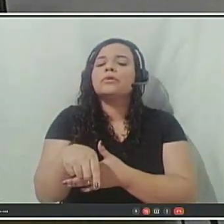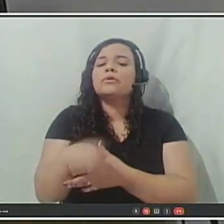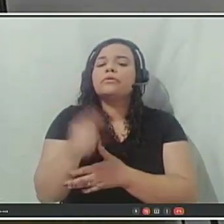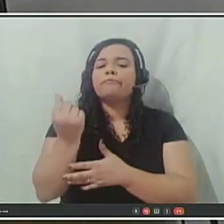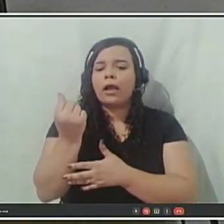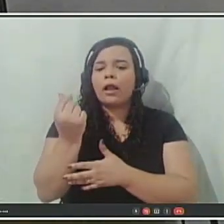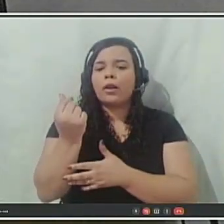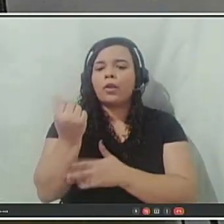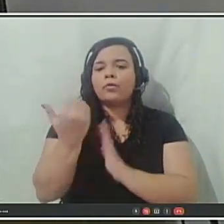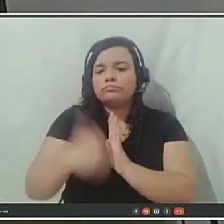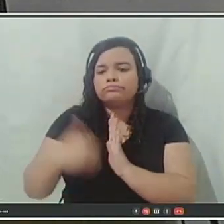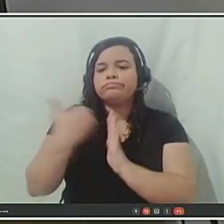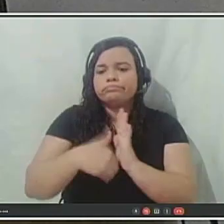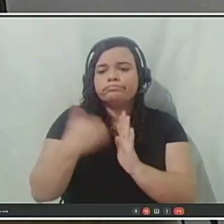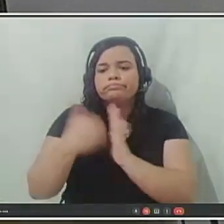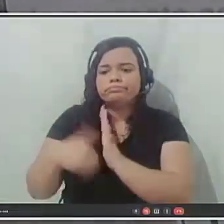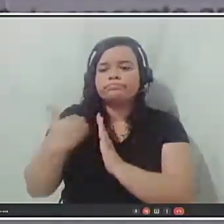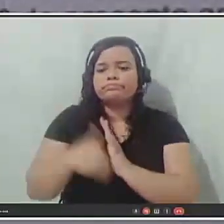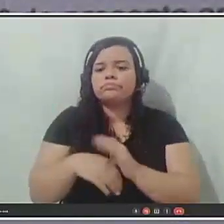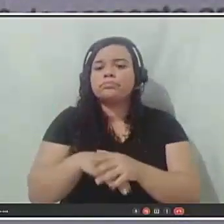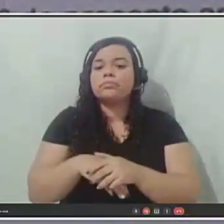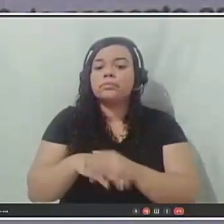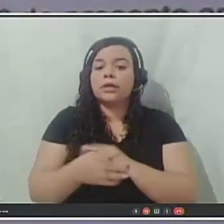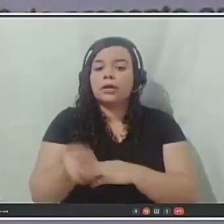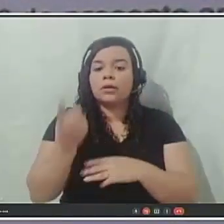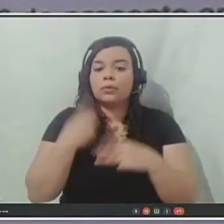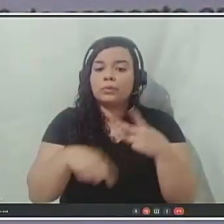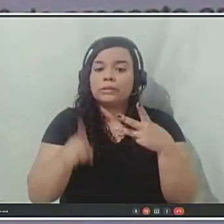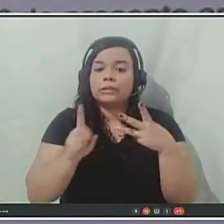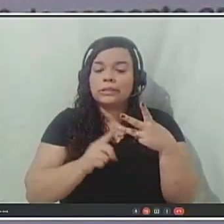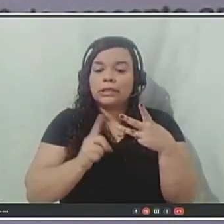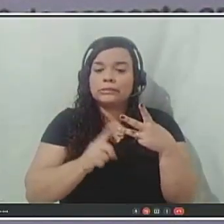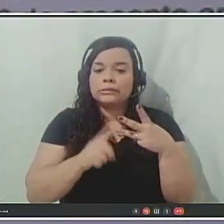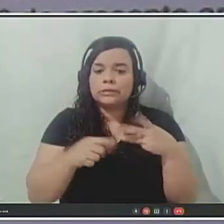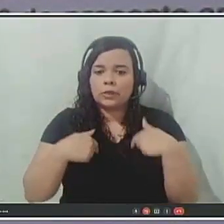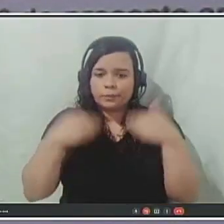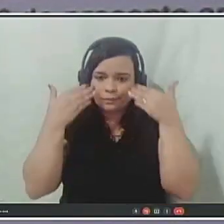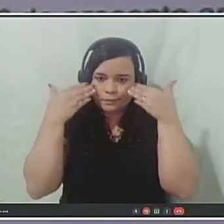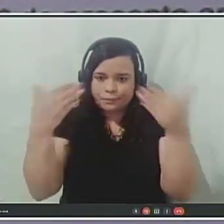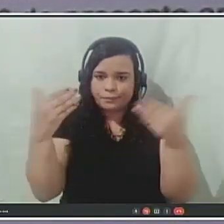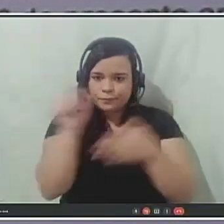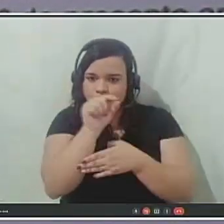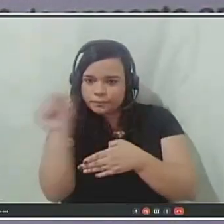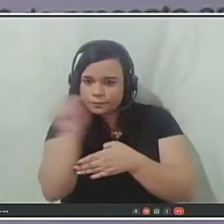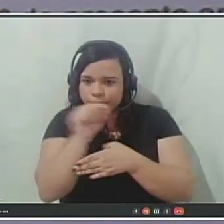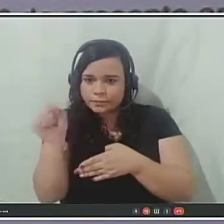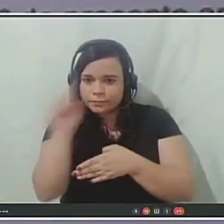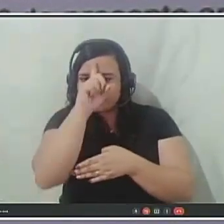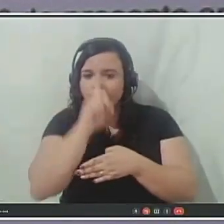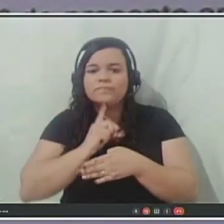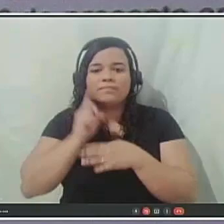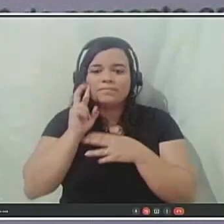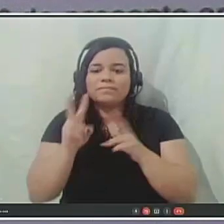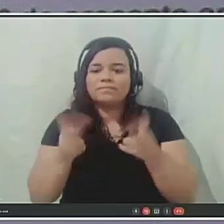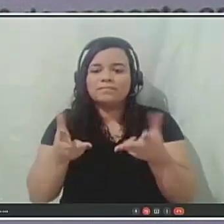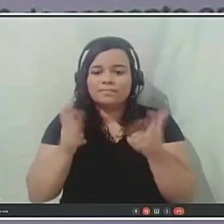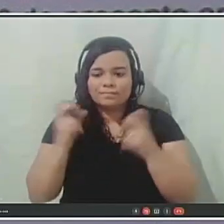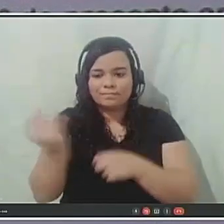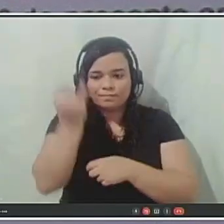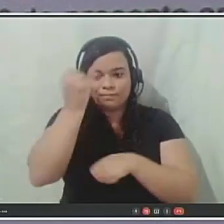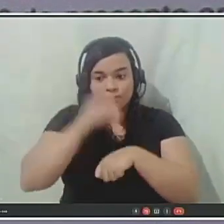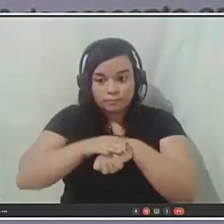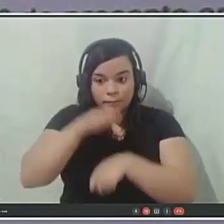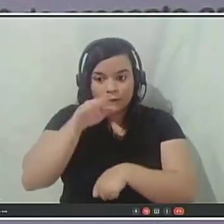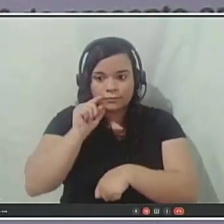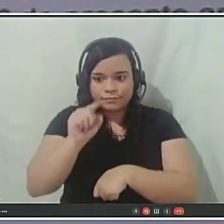Aí eu vou pular aqui para o terceiro, que eu deixei destacado em amarelo o segundo, que é importante para nós. A da contribuição